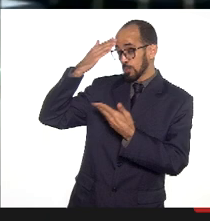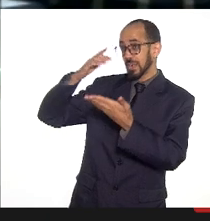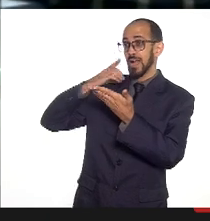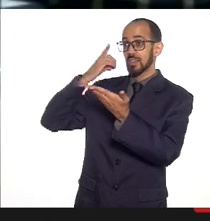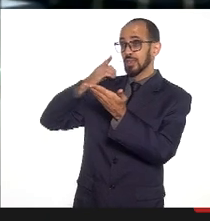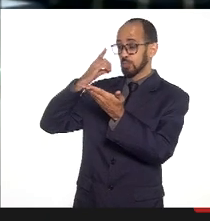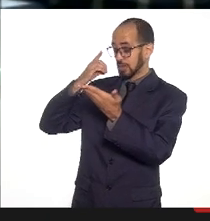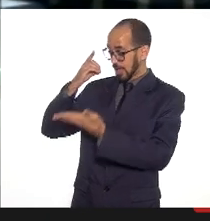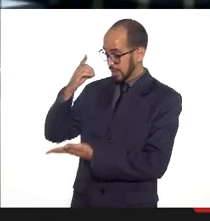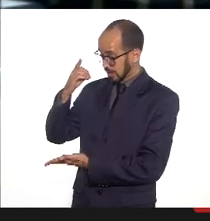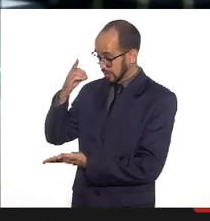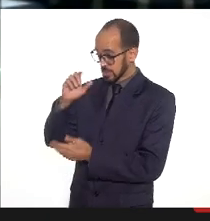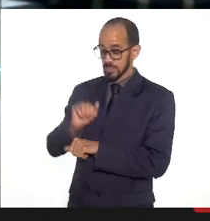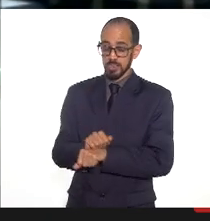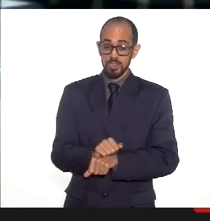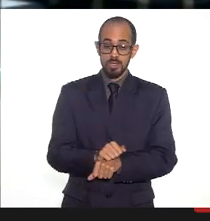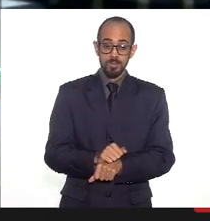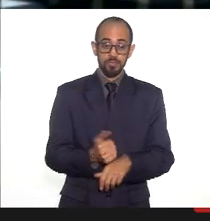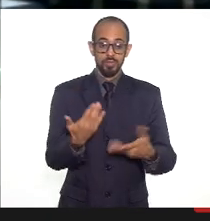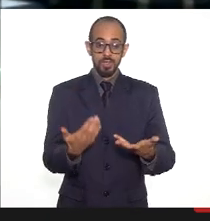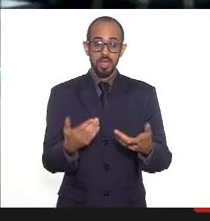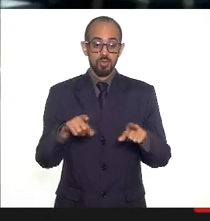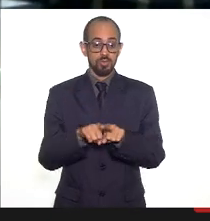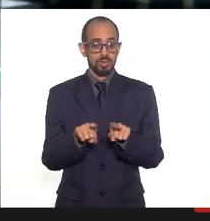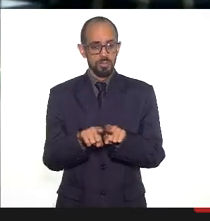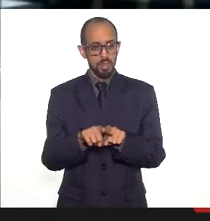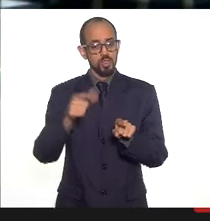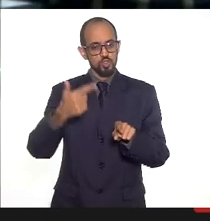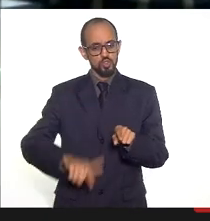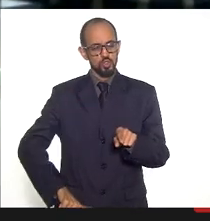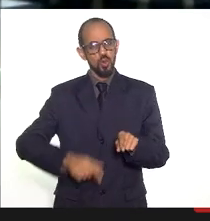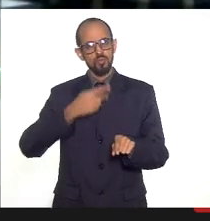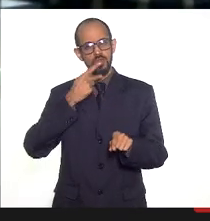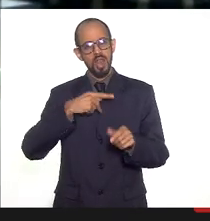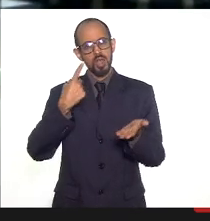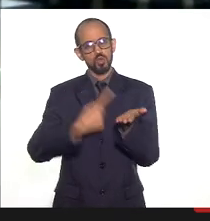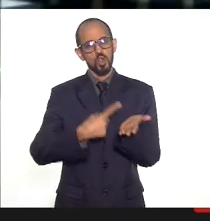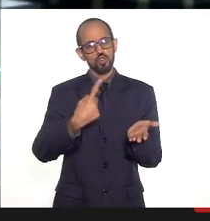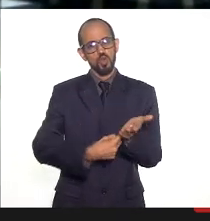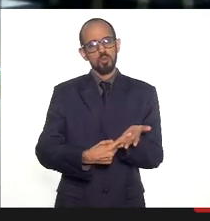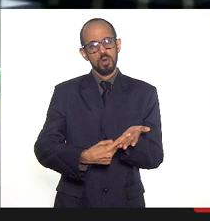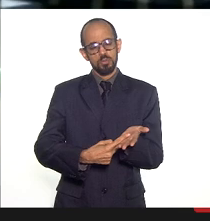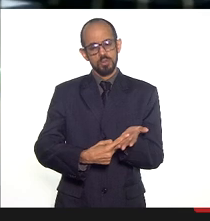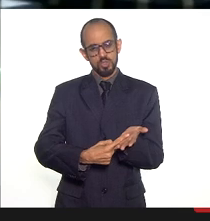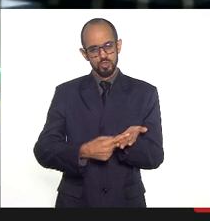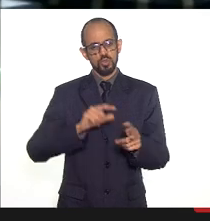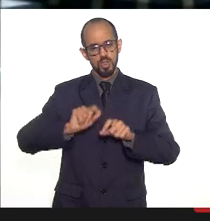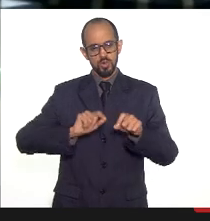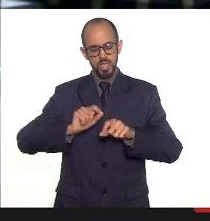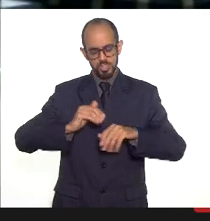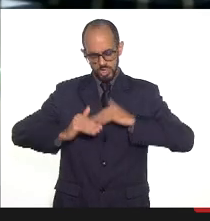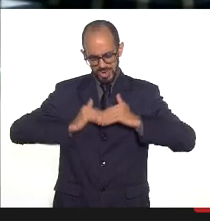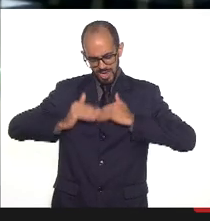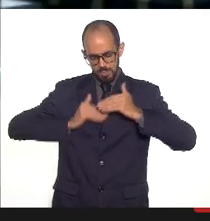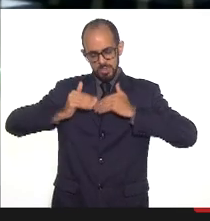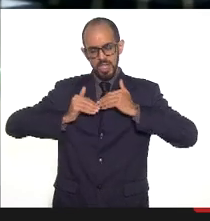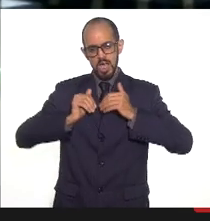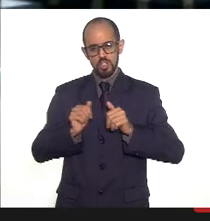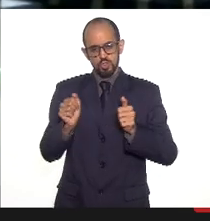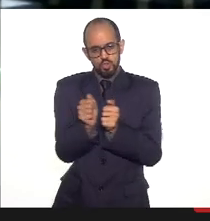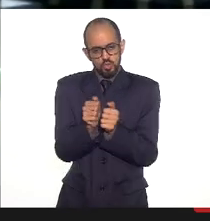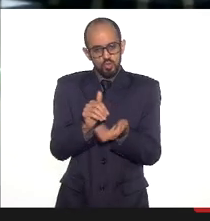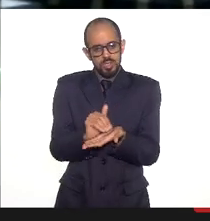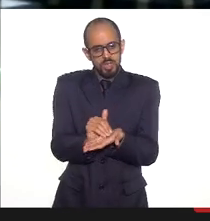sim assim eu queria mais ou menos mais uma vez ratificar o nosso compromisso de caminhar com a secretaria de saúde